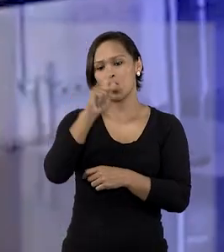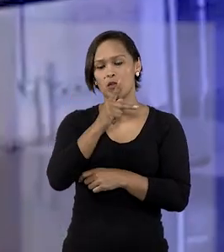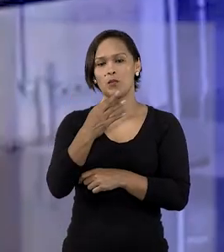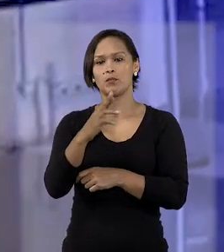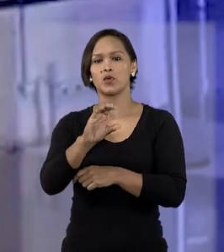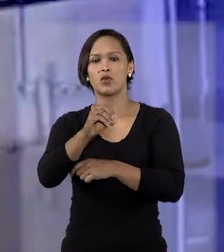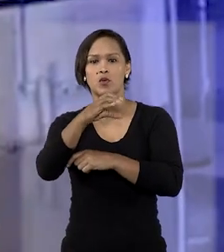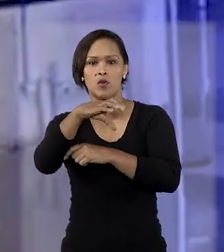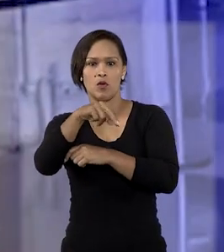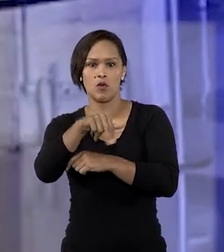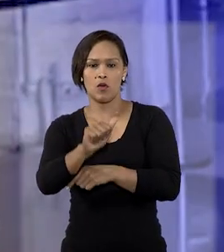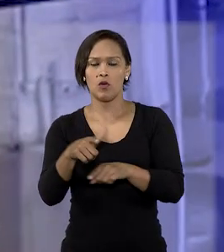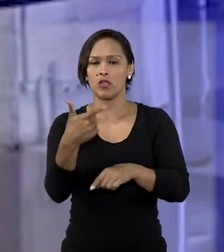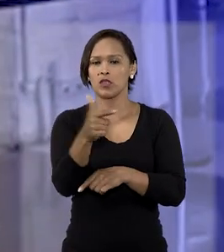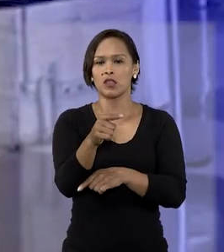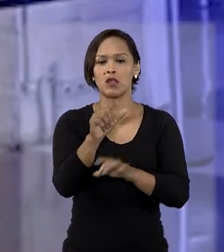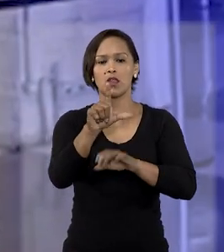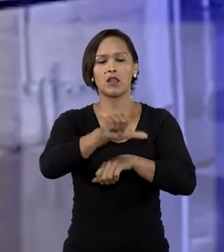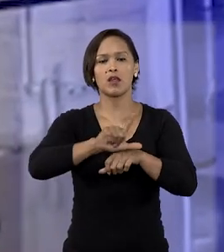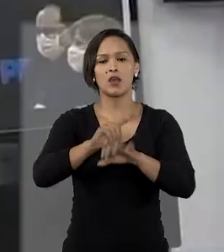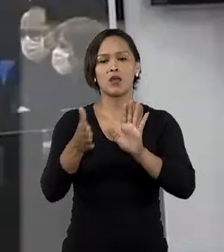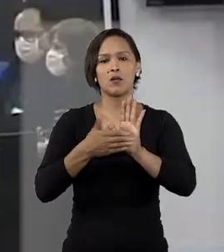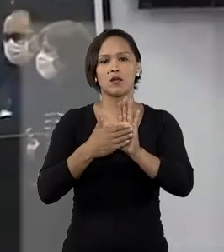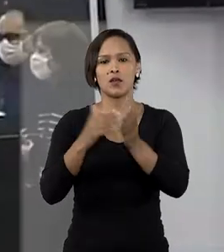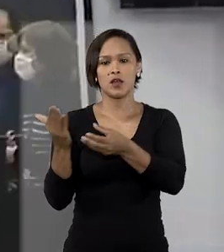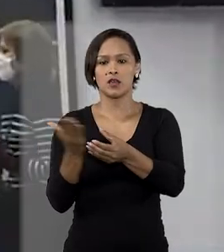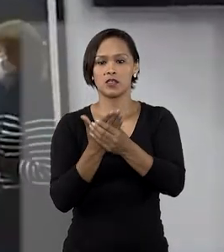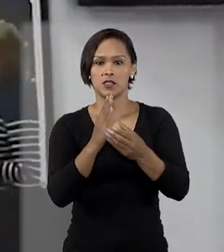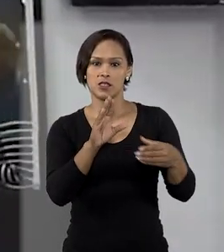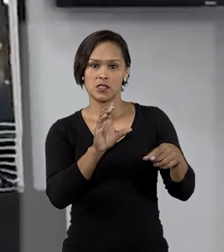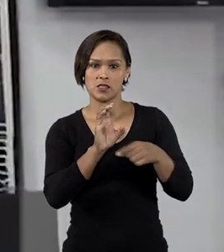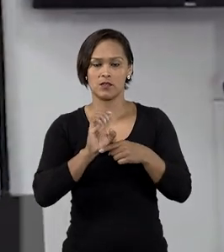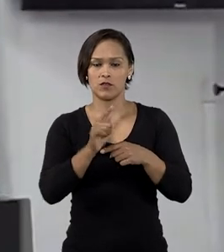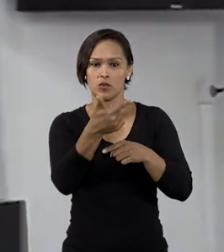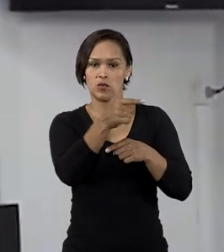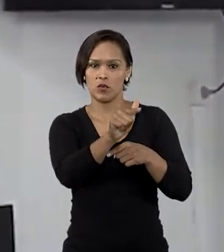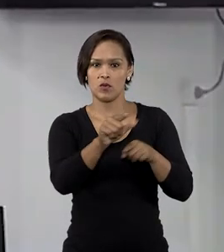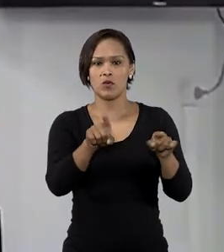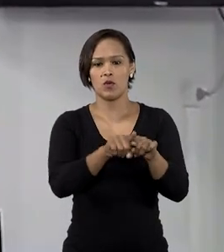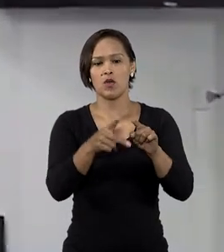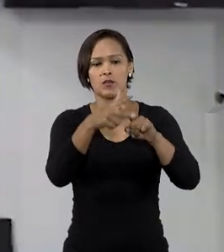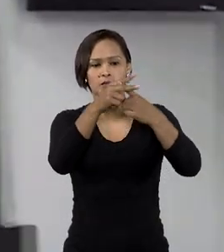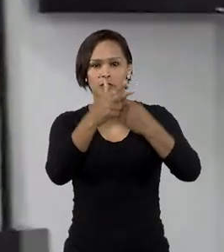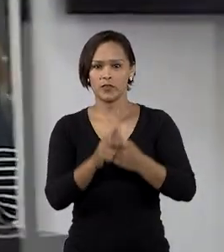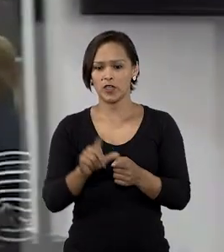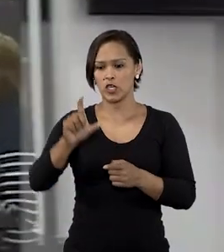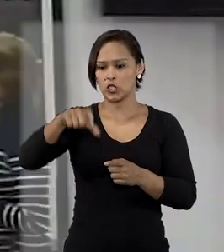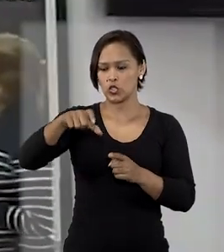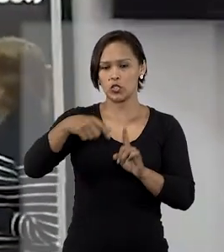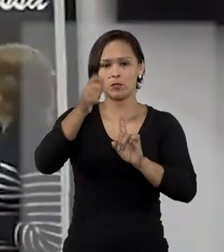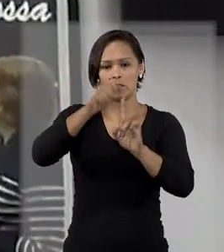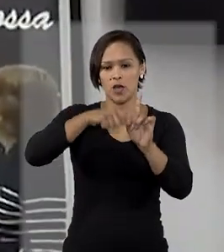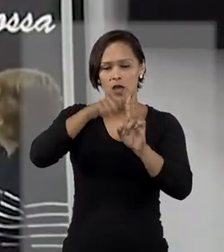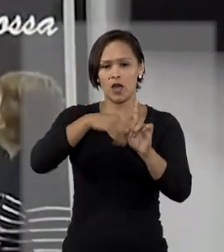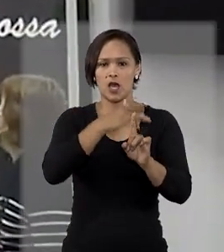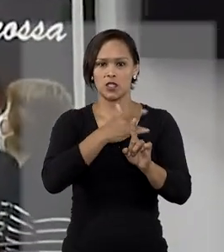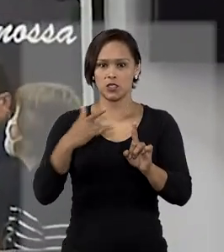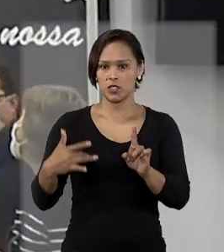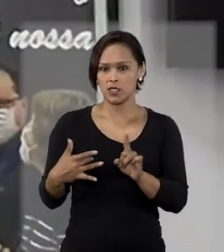não tem legitimidade para propor ação civil pública contra a reajuste de mensalidade de plano de assistência médica